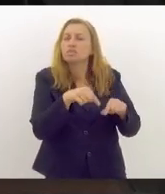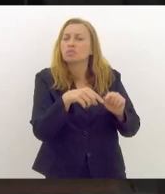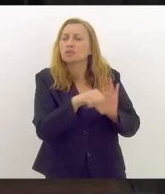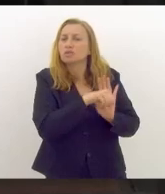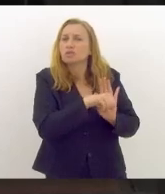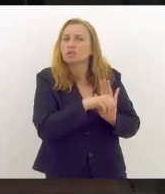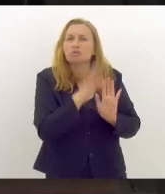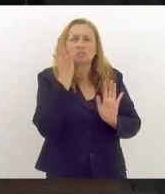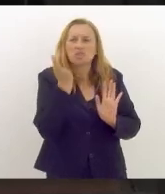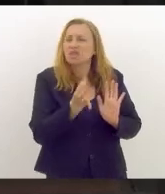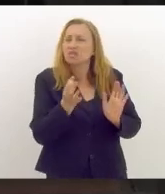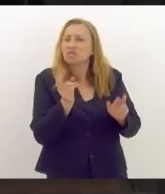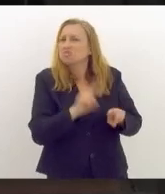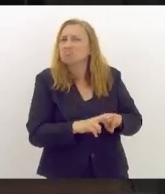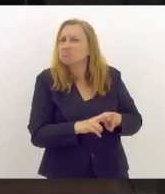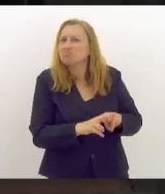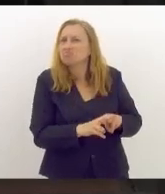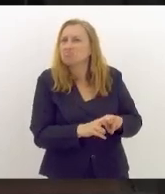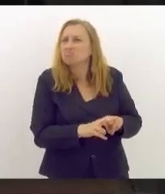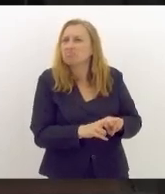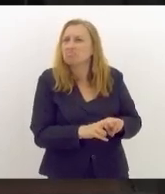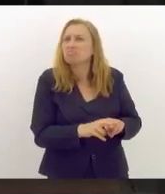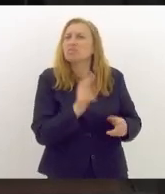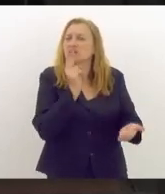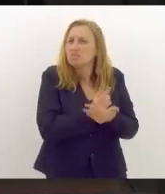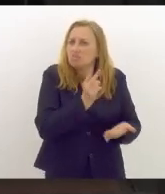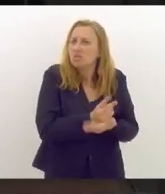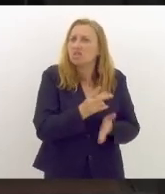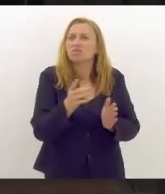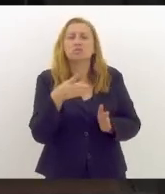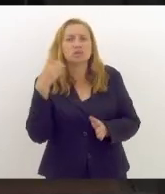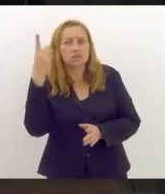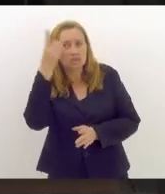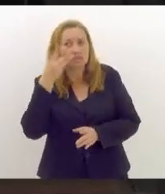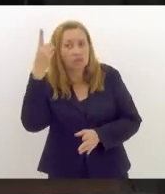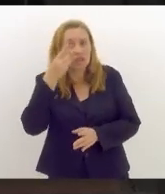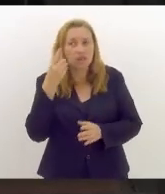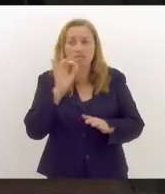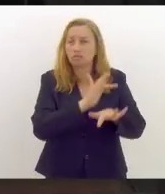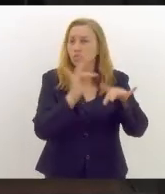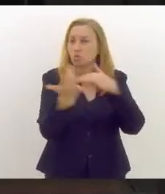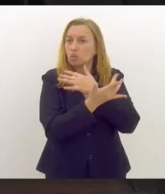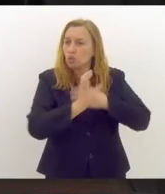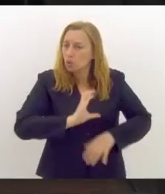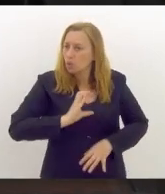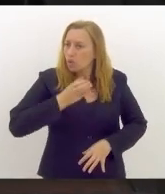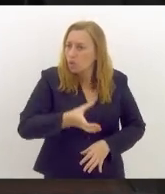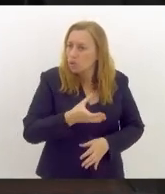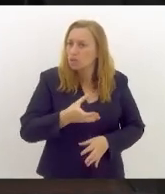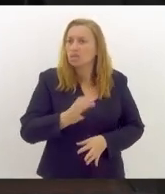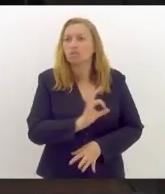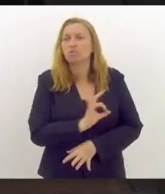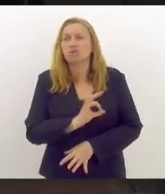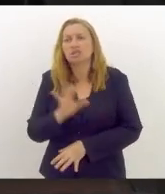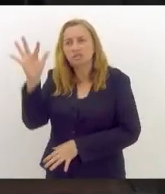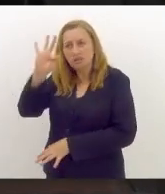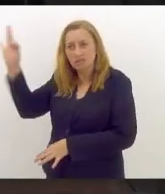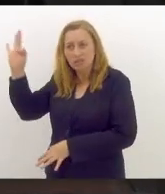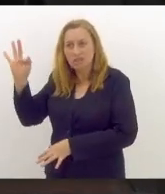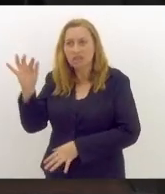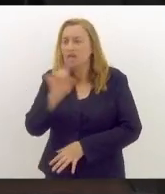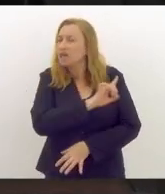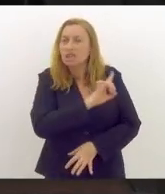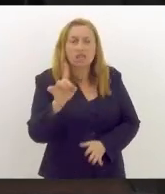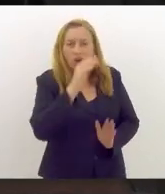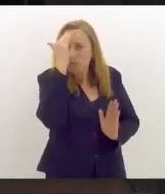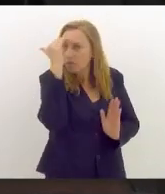entendo por ela não foi presa em flagrante delito, e esta mesma deputada estava nas redes sociais encorajando a polícia rodovera federal a não